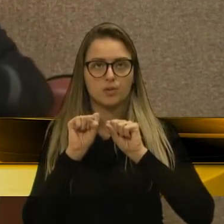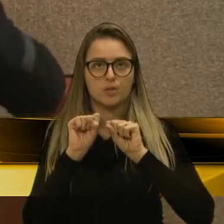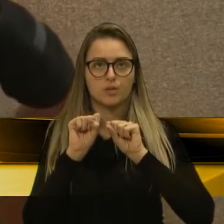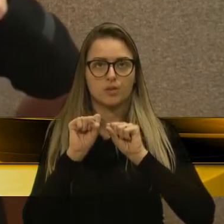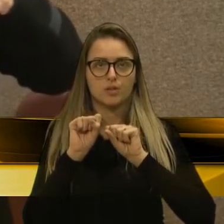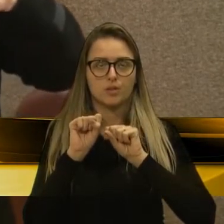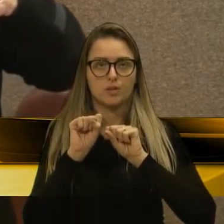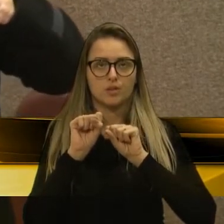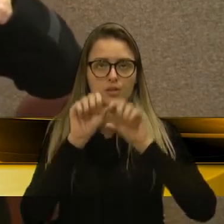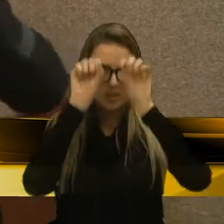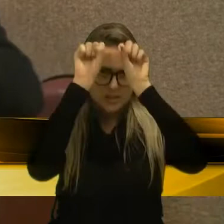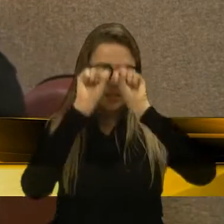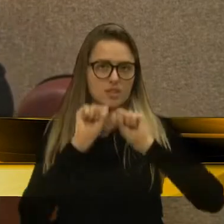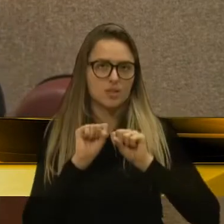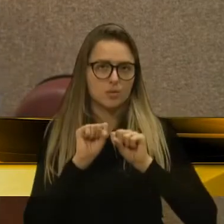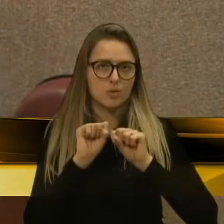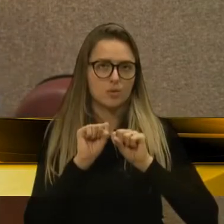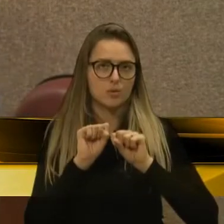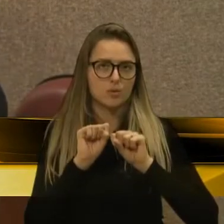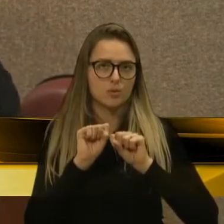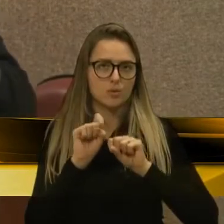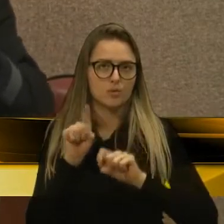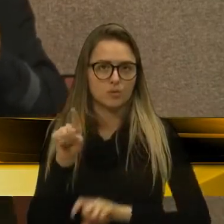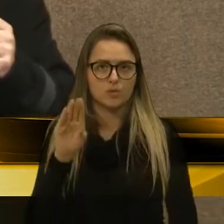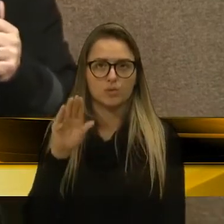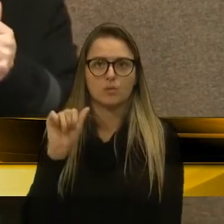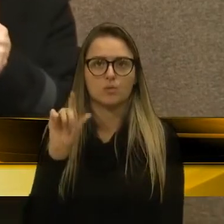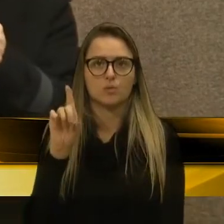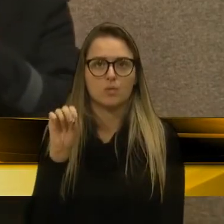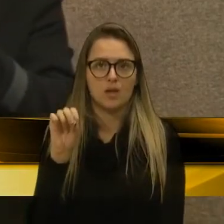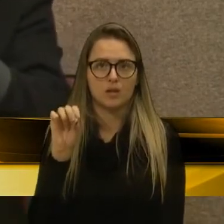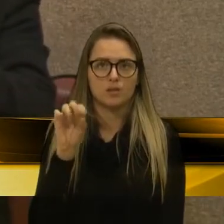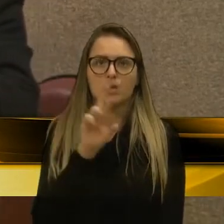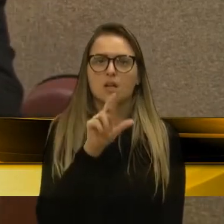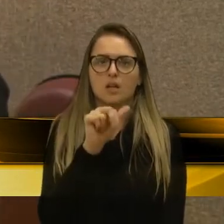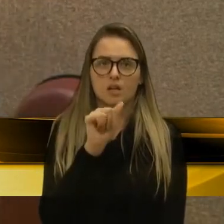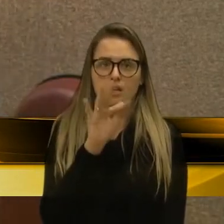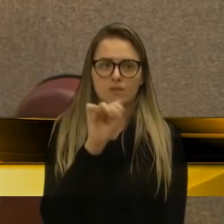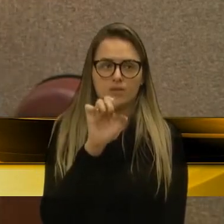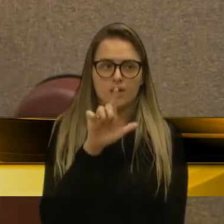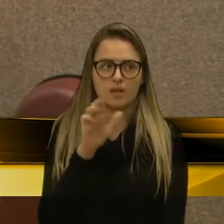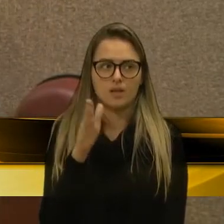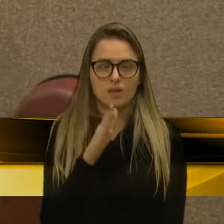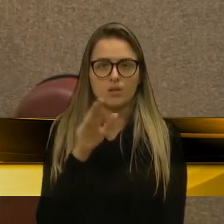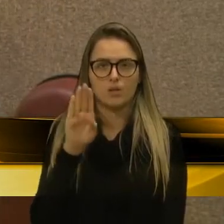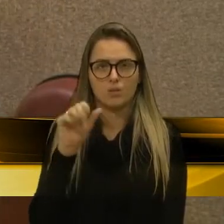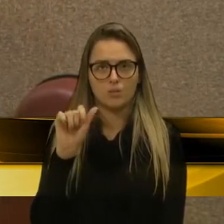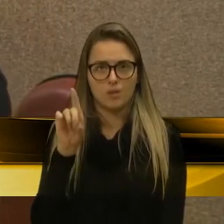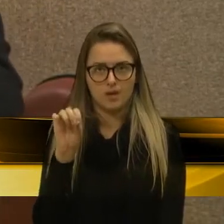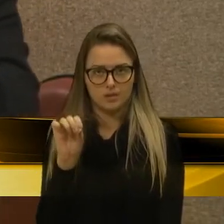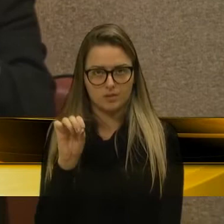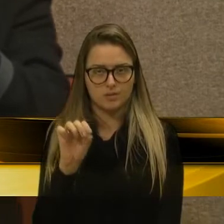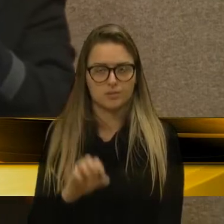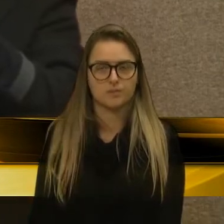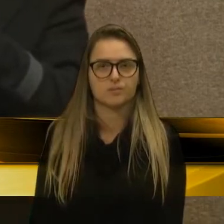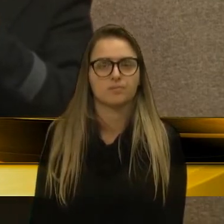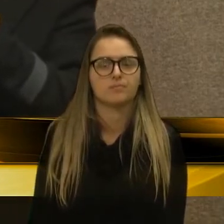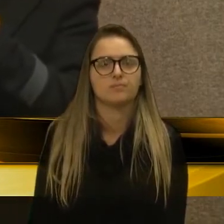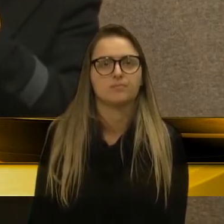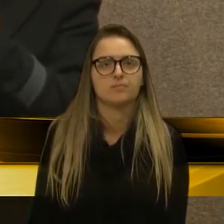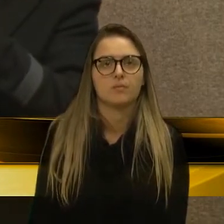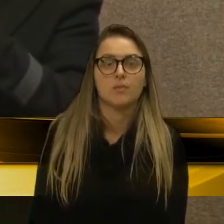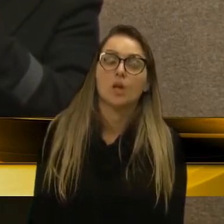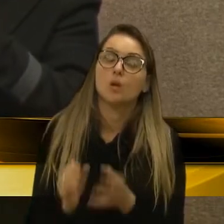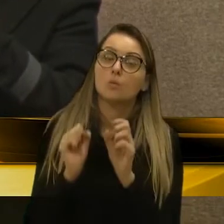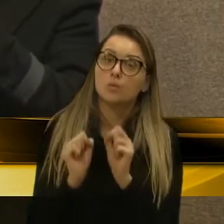seu, do Bado lá, o Rafael Bado, né, ele